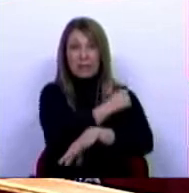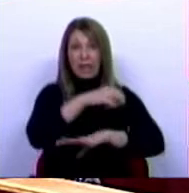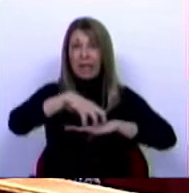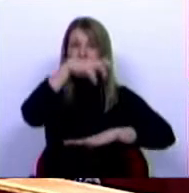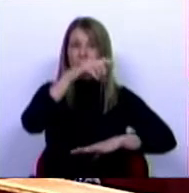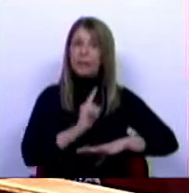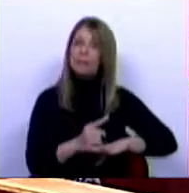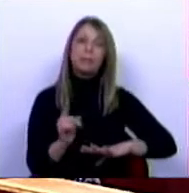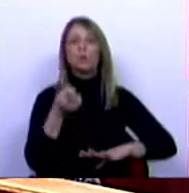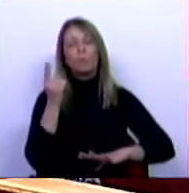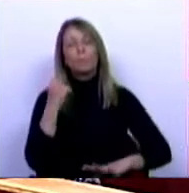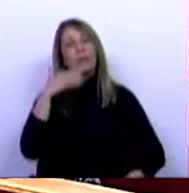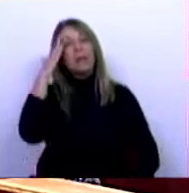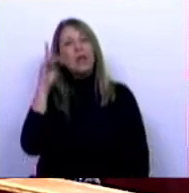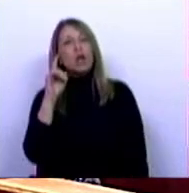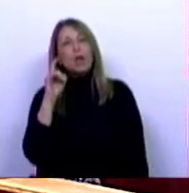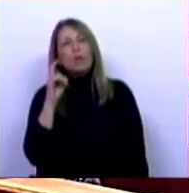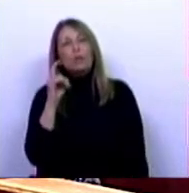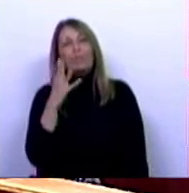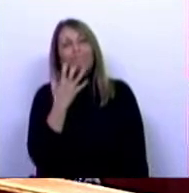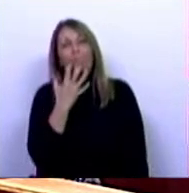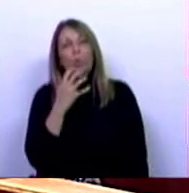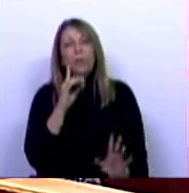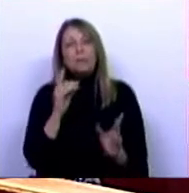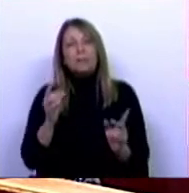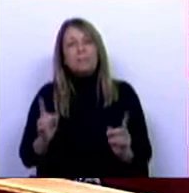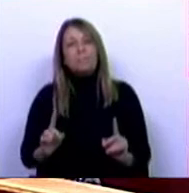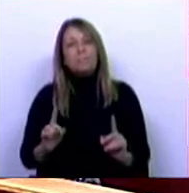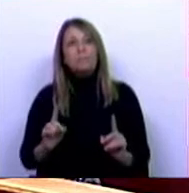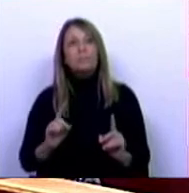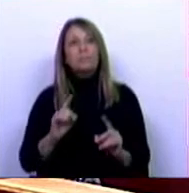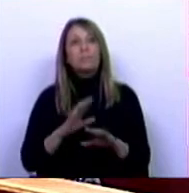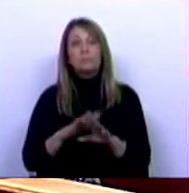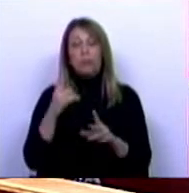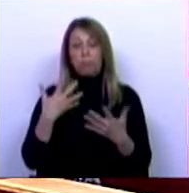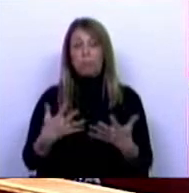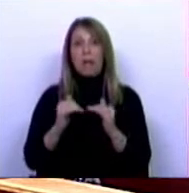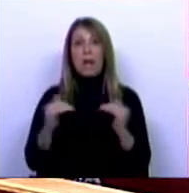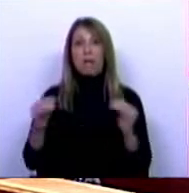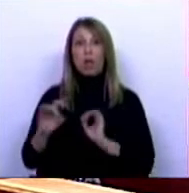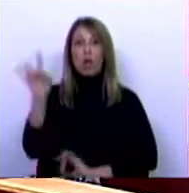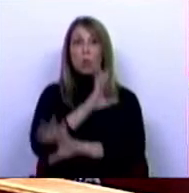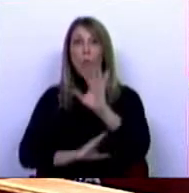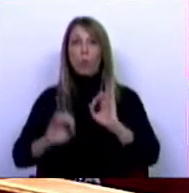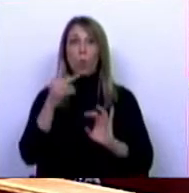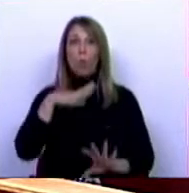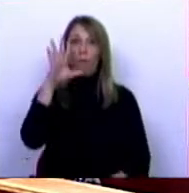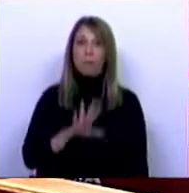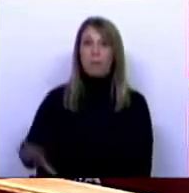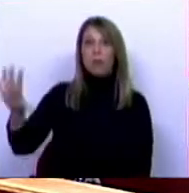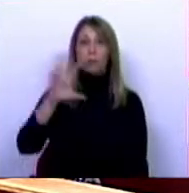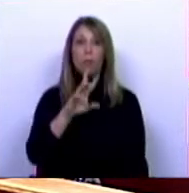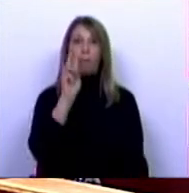mais imprudente nos parece a iniciativa, quanto, na atualidade, quer a nível europeu, quer a nível nacional, assistimos